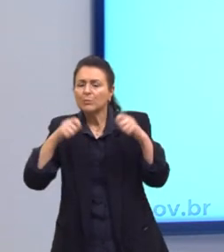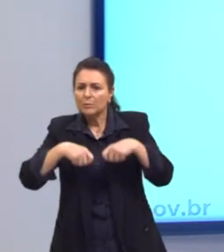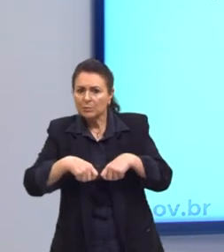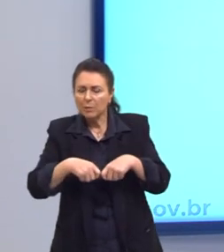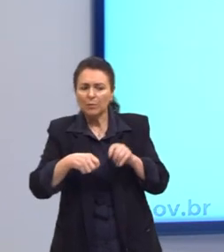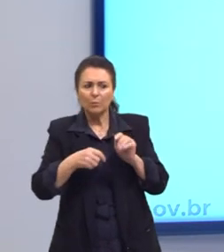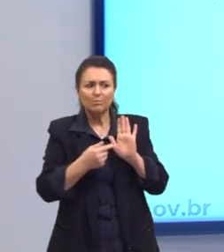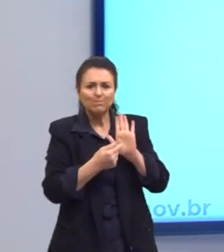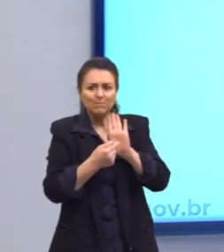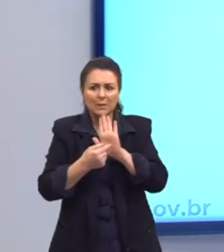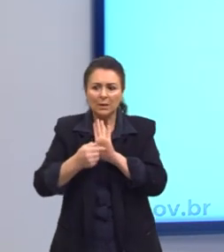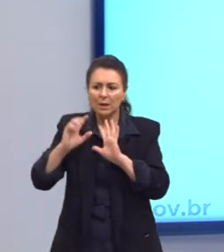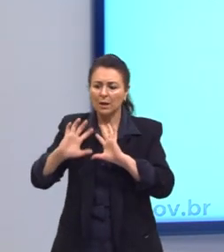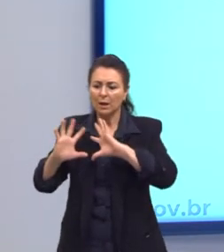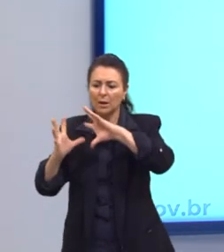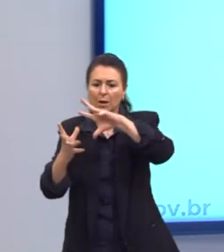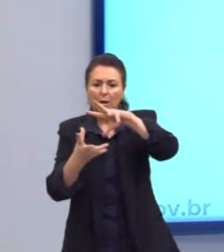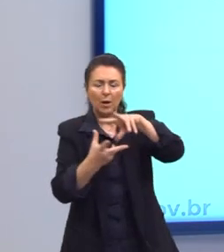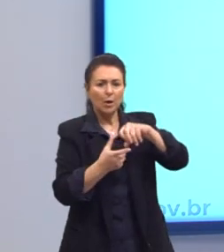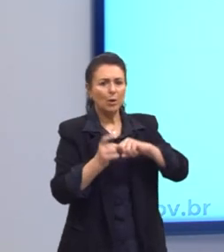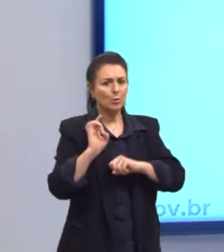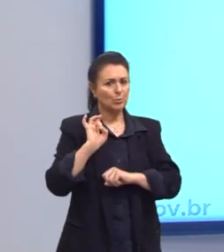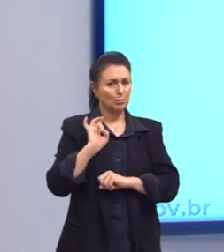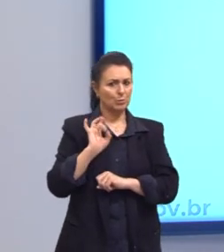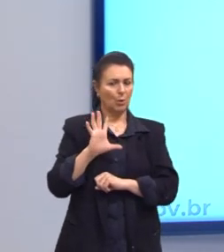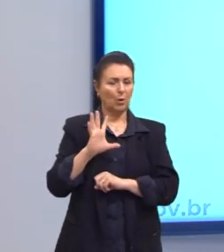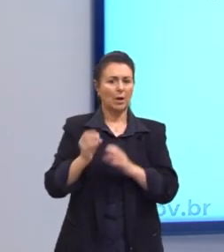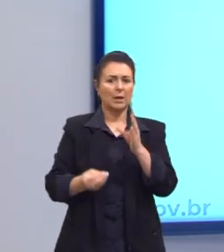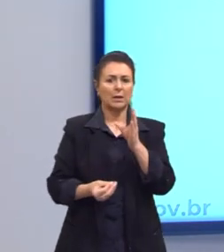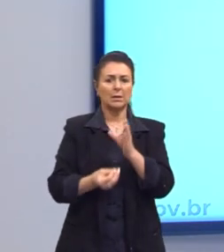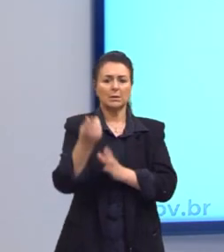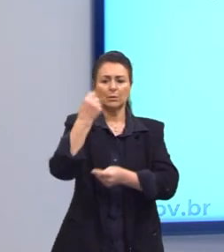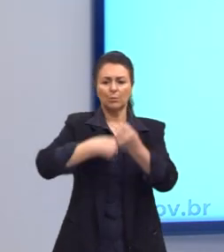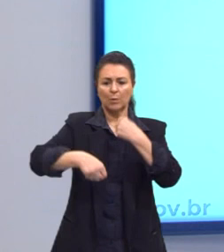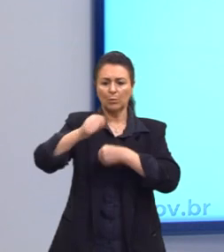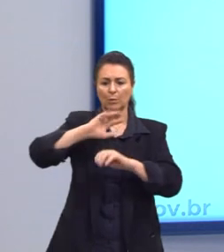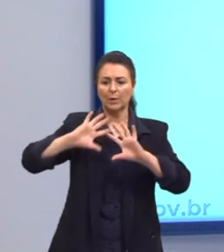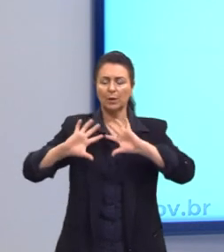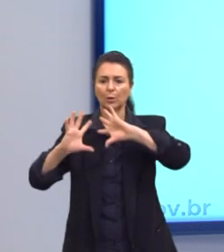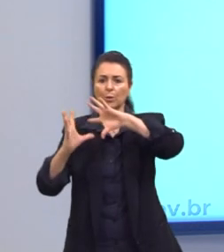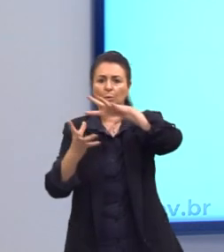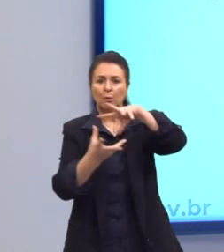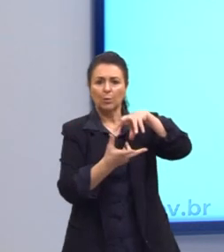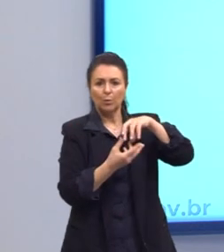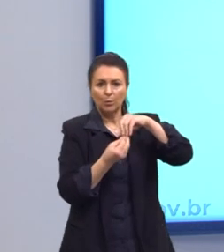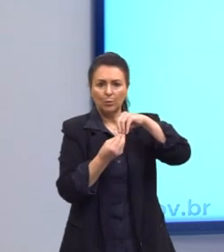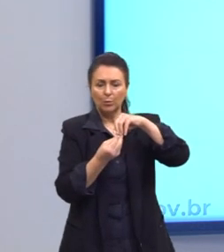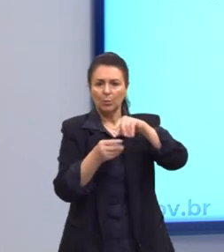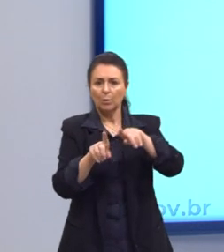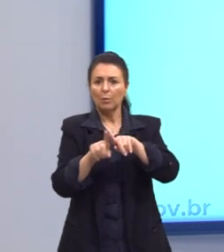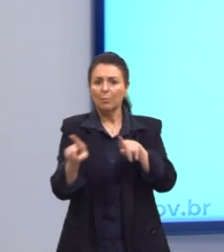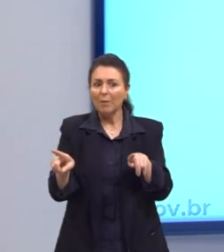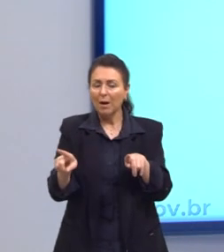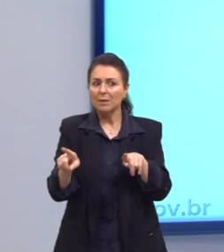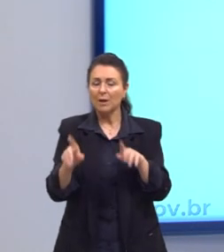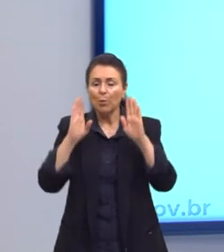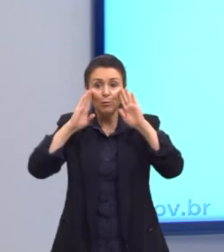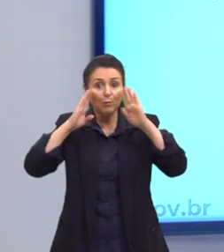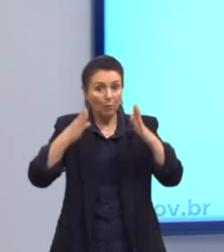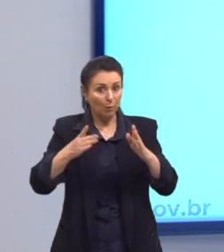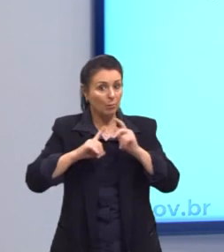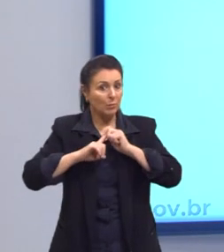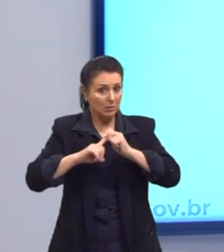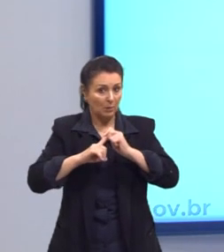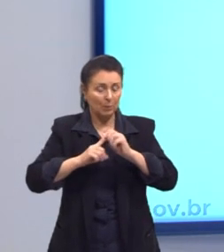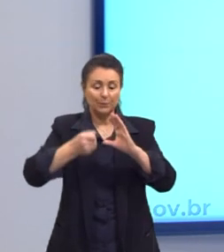identificar a globalização apenas como a criação de uma economia global, embora esse seja seu ponto focal e